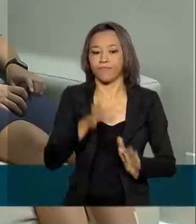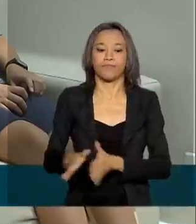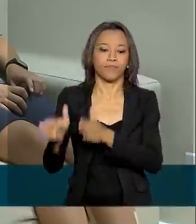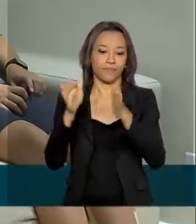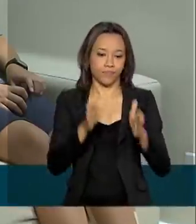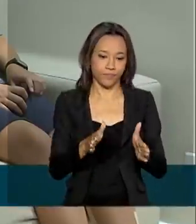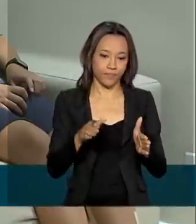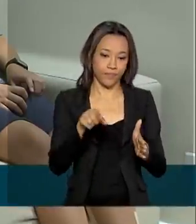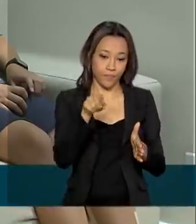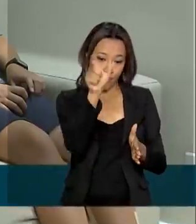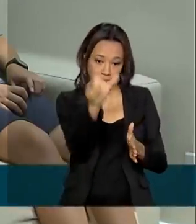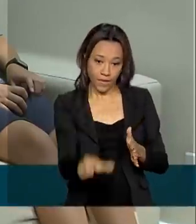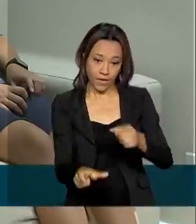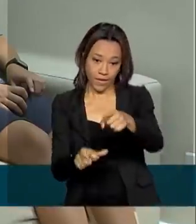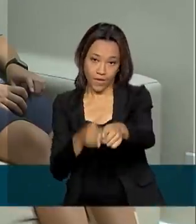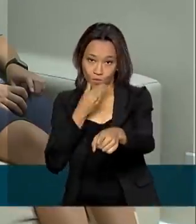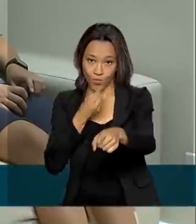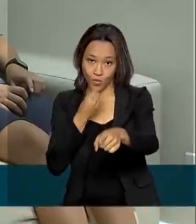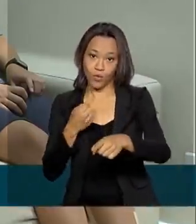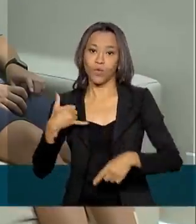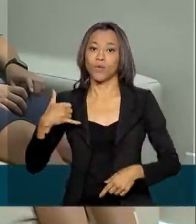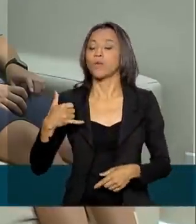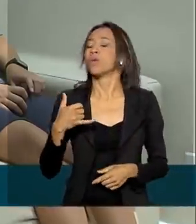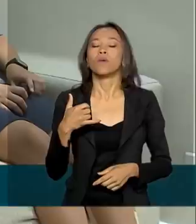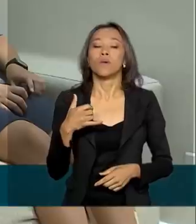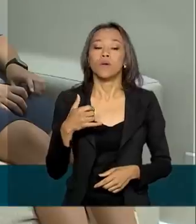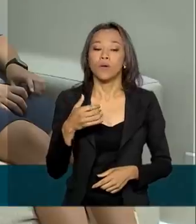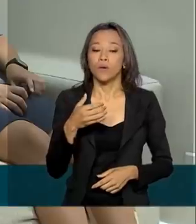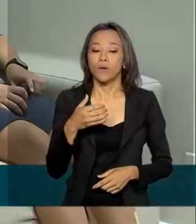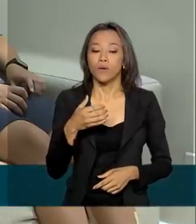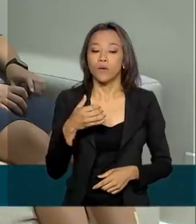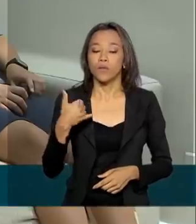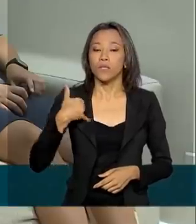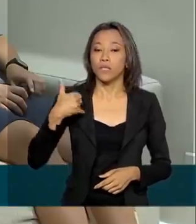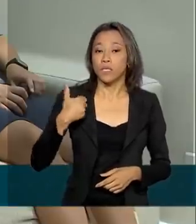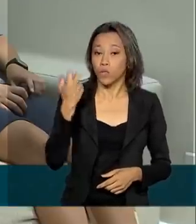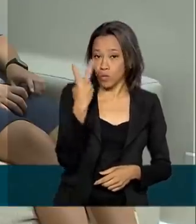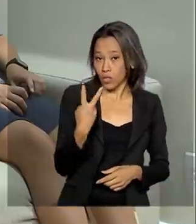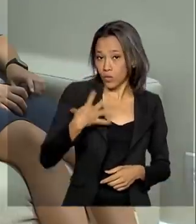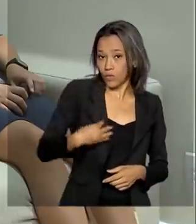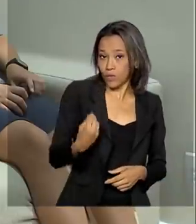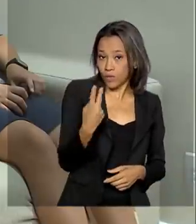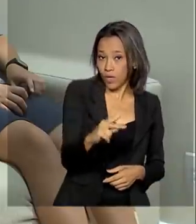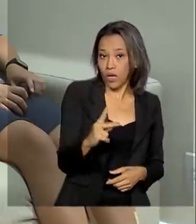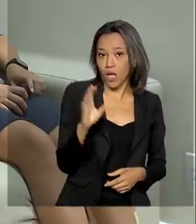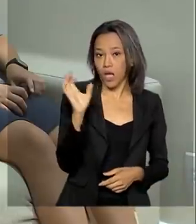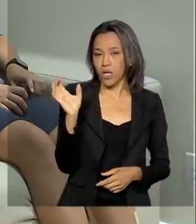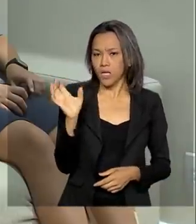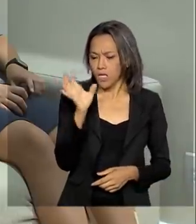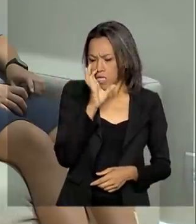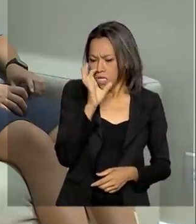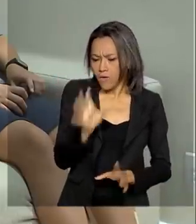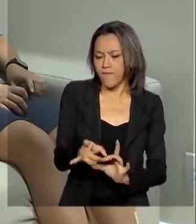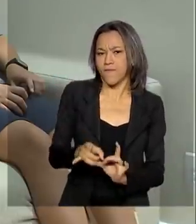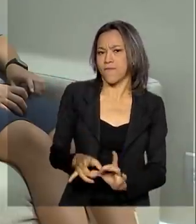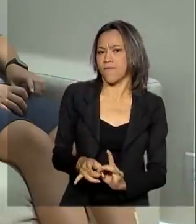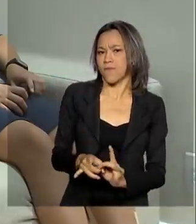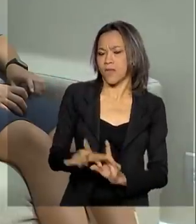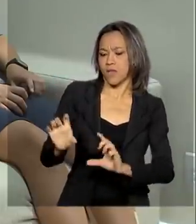tem uns dois anos, mais ou menos, que ele não tem TV liberado.